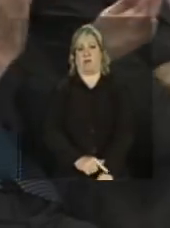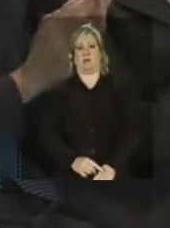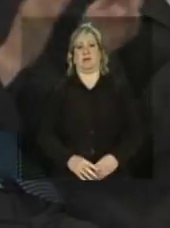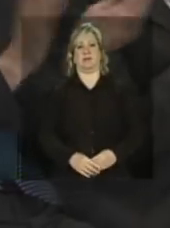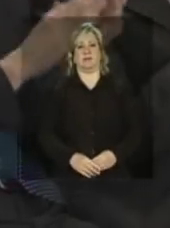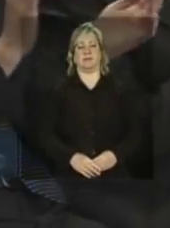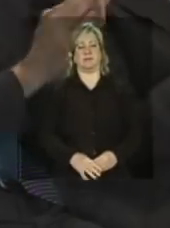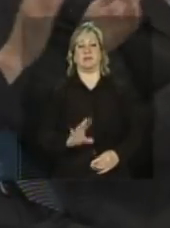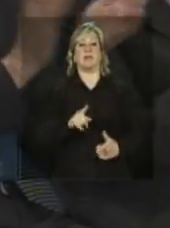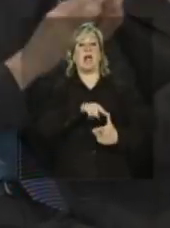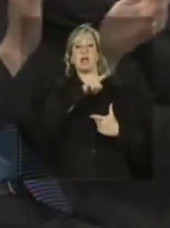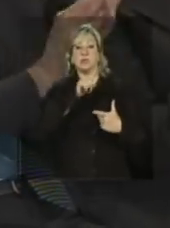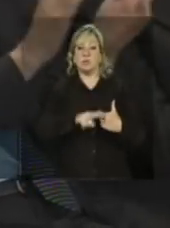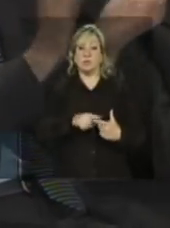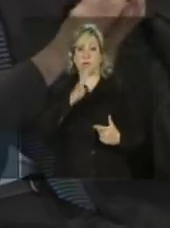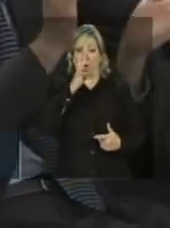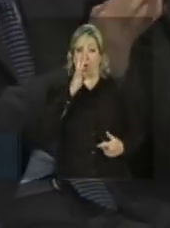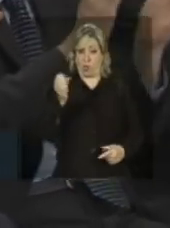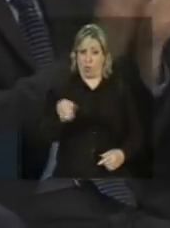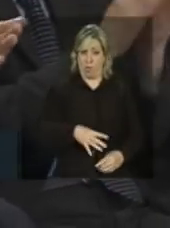A segunda novidade